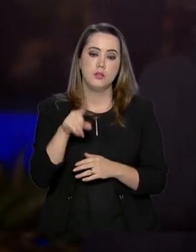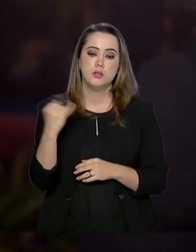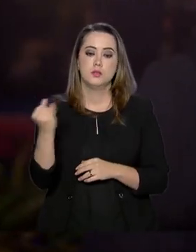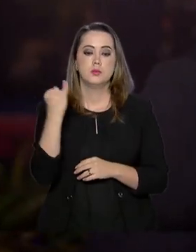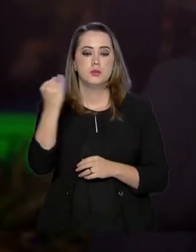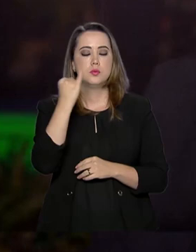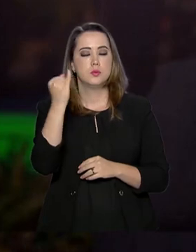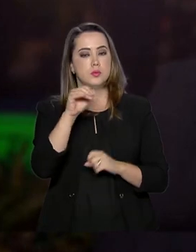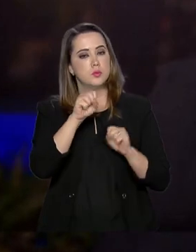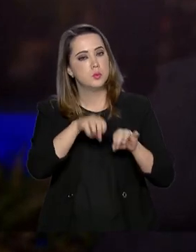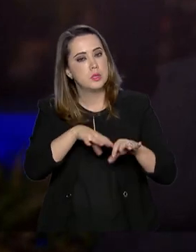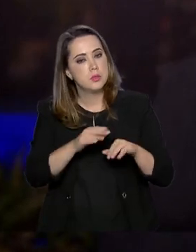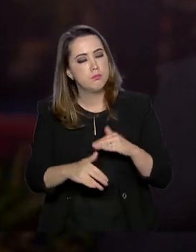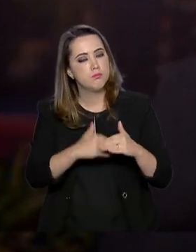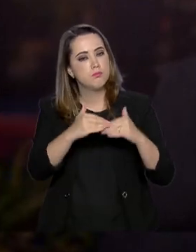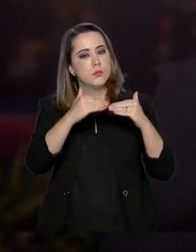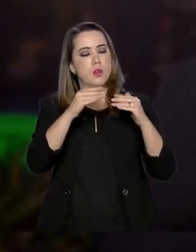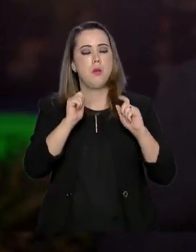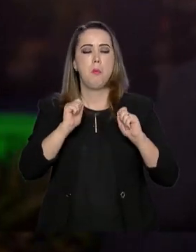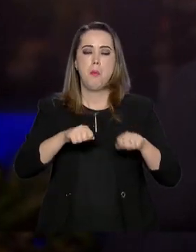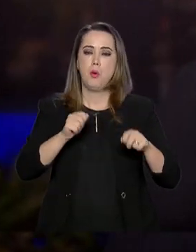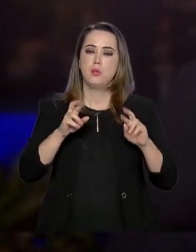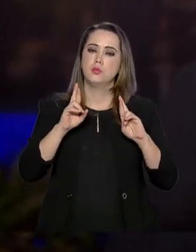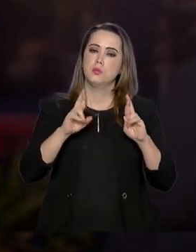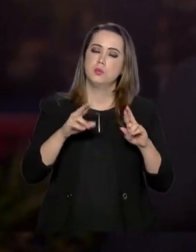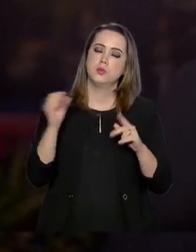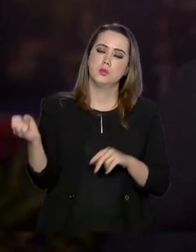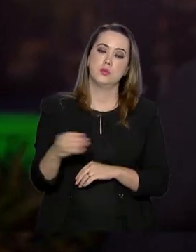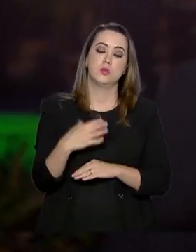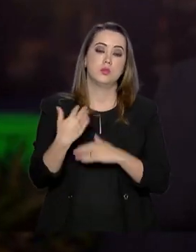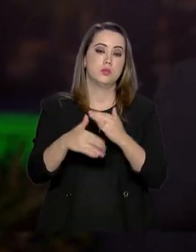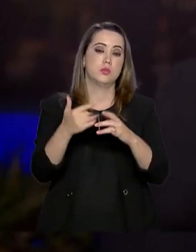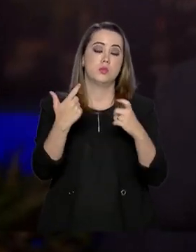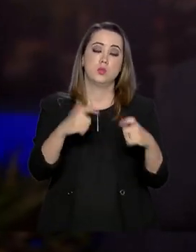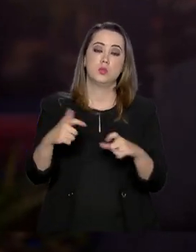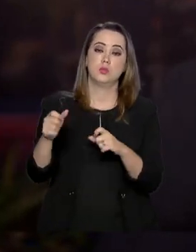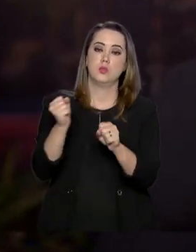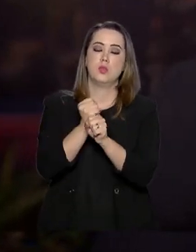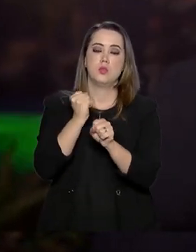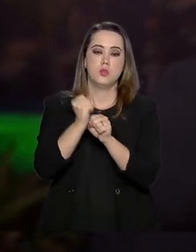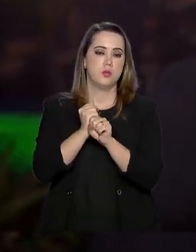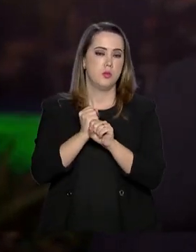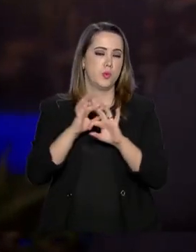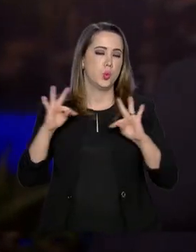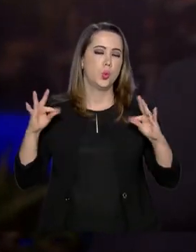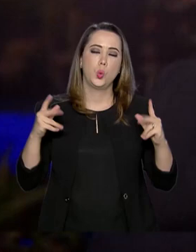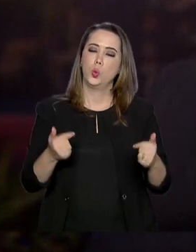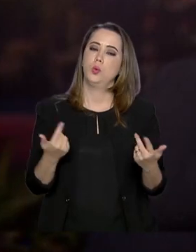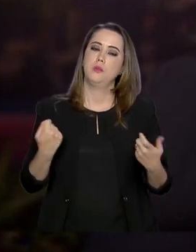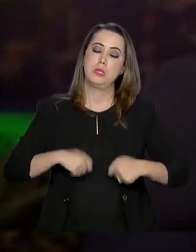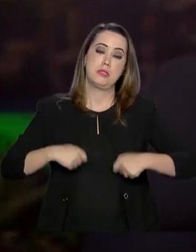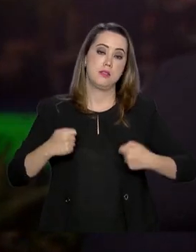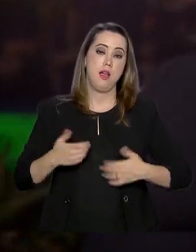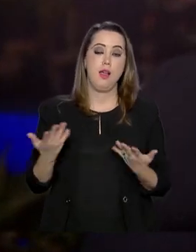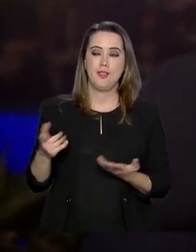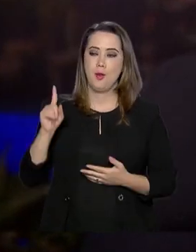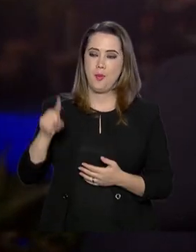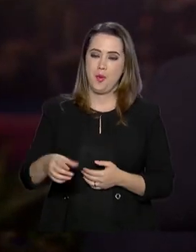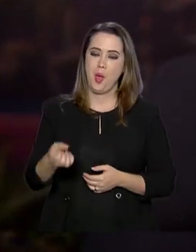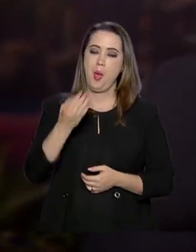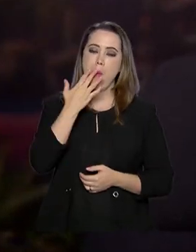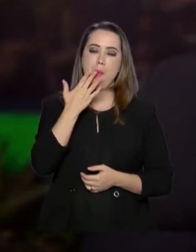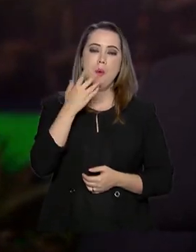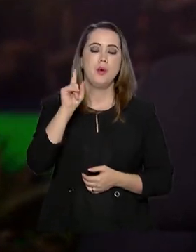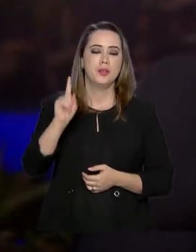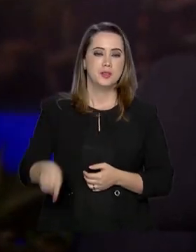muito importante, a formação local, a gente pode esperar novos desenvolvimentos de infraestrutura local para atender tudo isso. Então, quem vai sair ganhando e